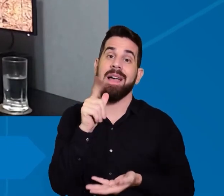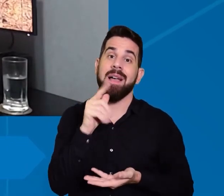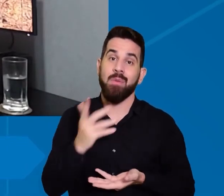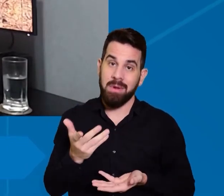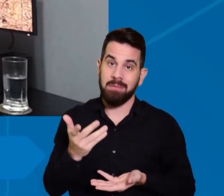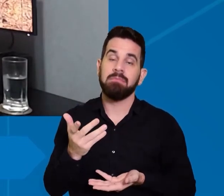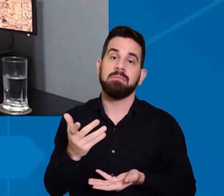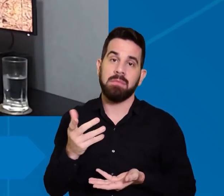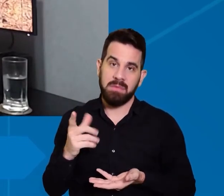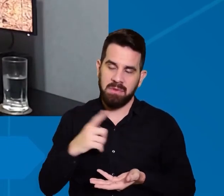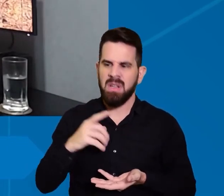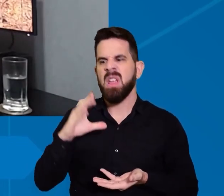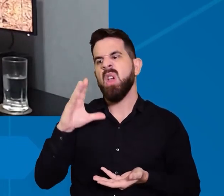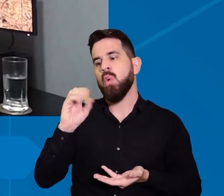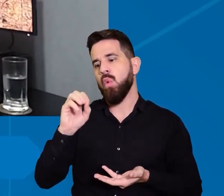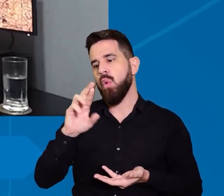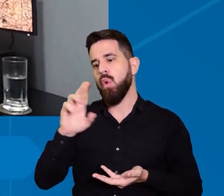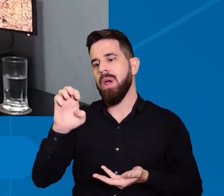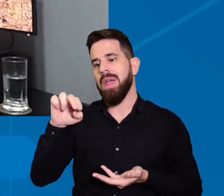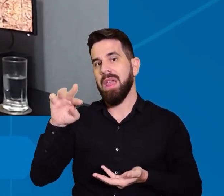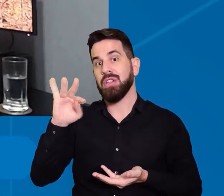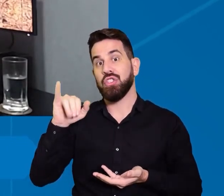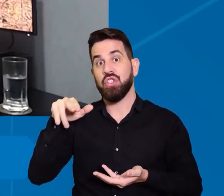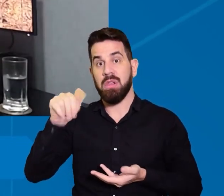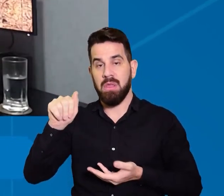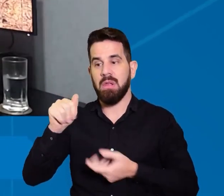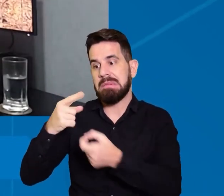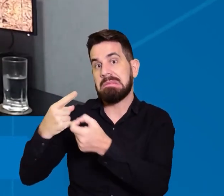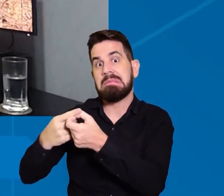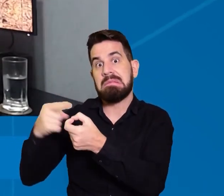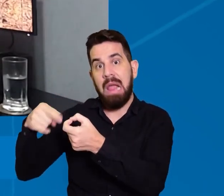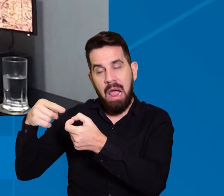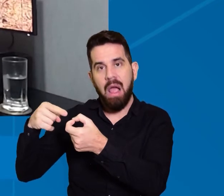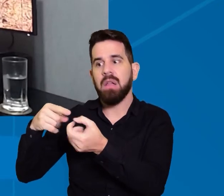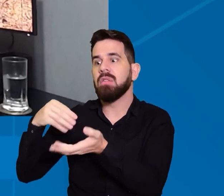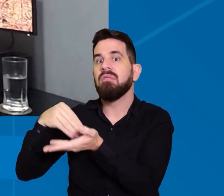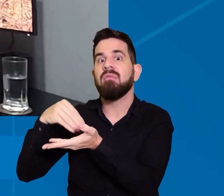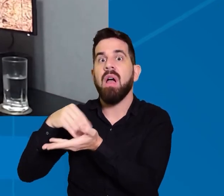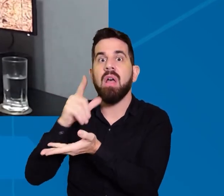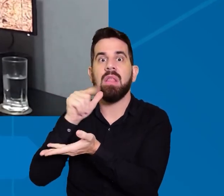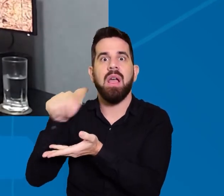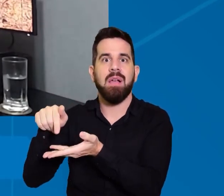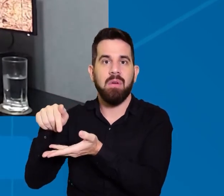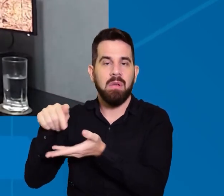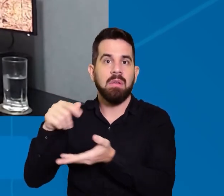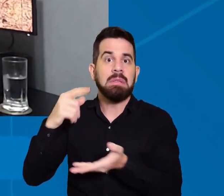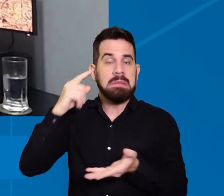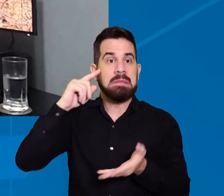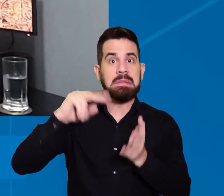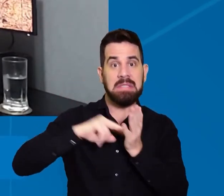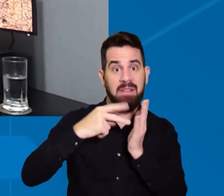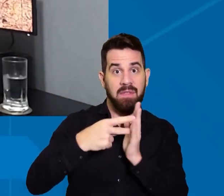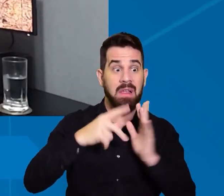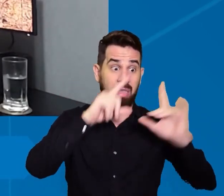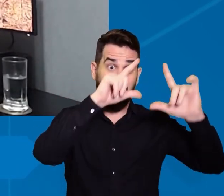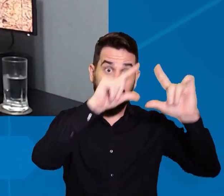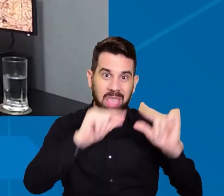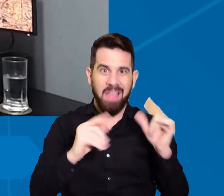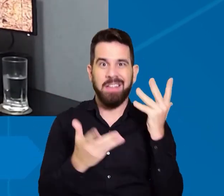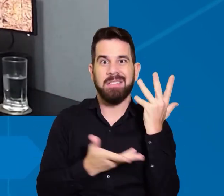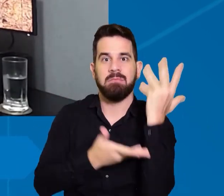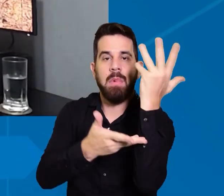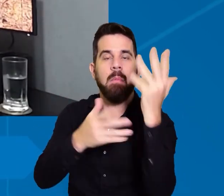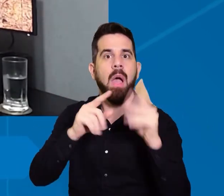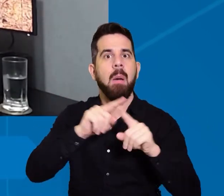municípios como Correntina então não é um fato a ser comemorado a queda do desmatamento no